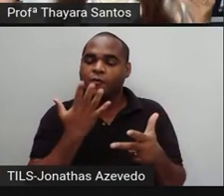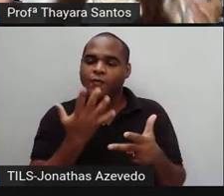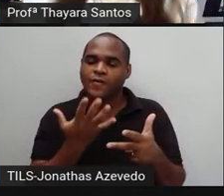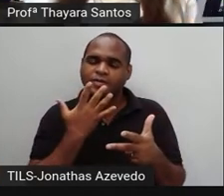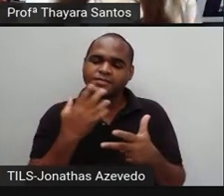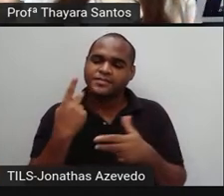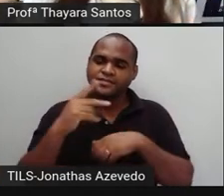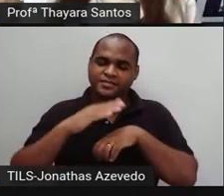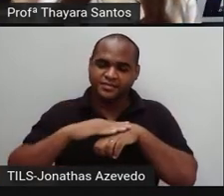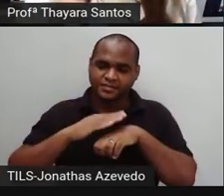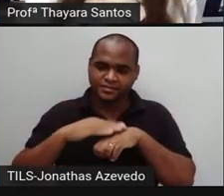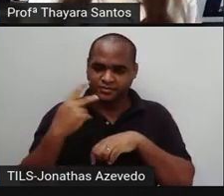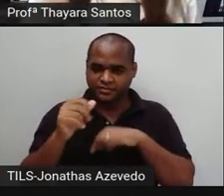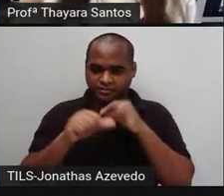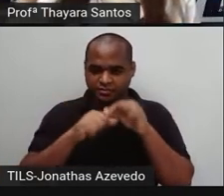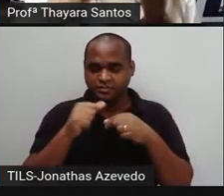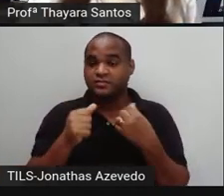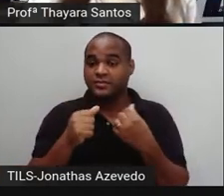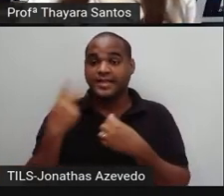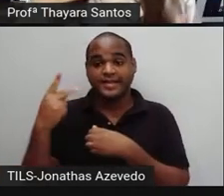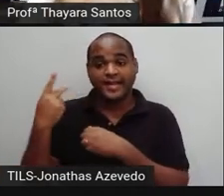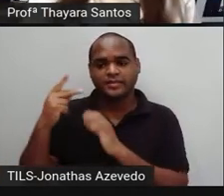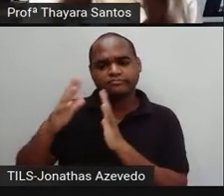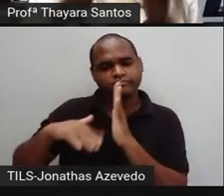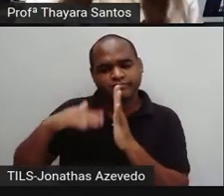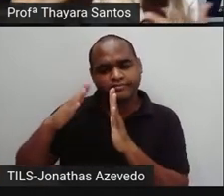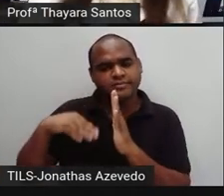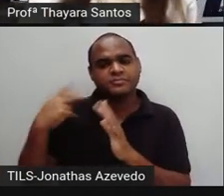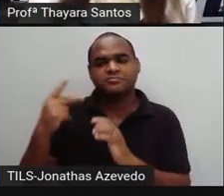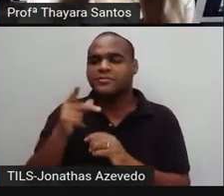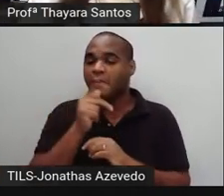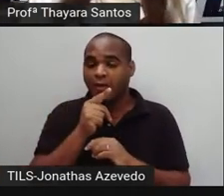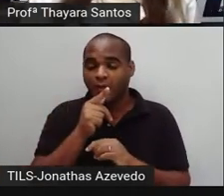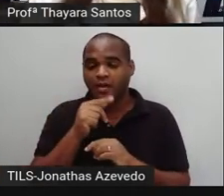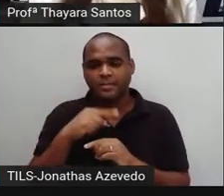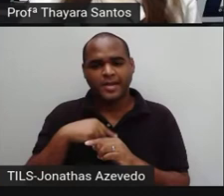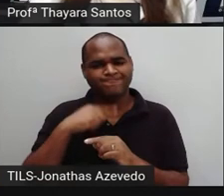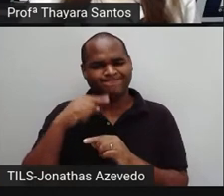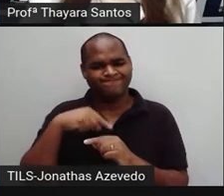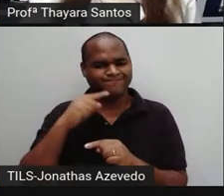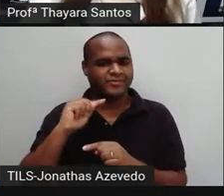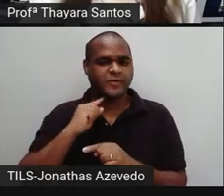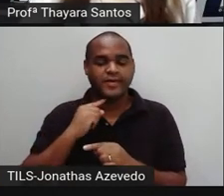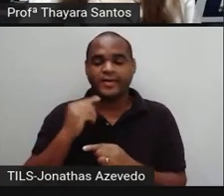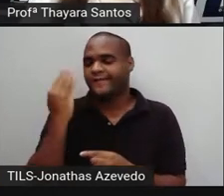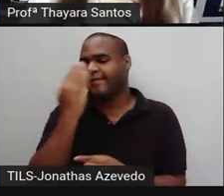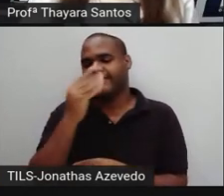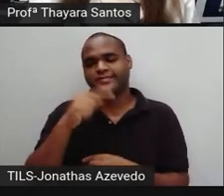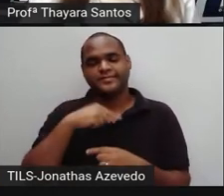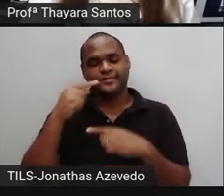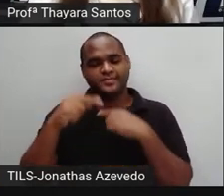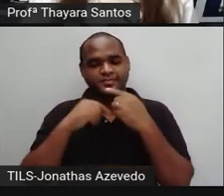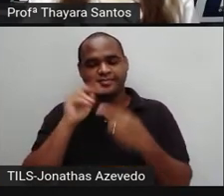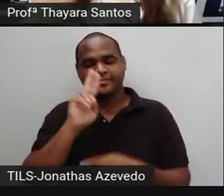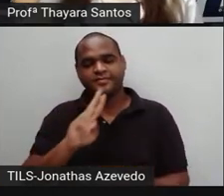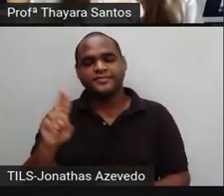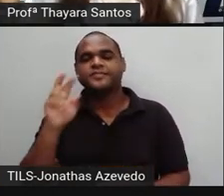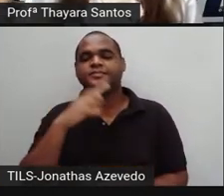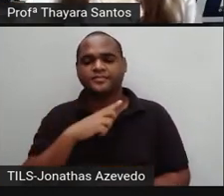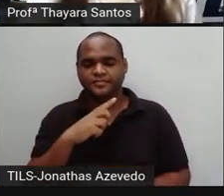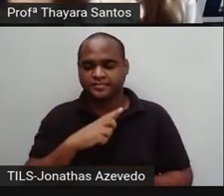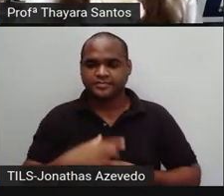E aquele resto de tinta que está ali na água contamina ela, ela não vai poder ser reutilizada, provavelmente.